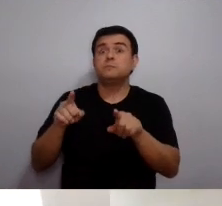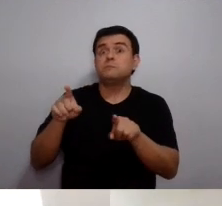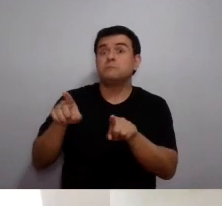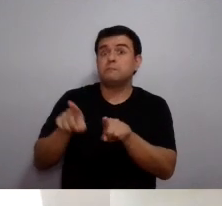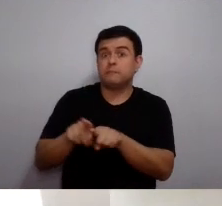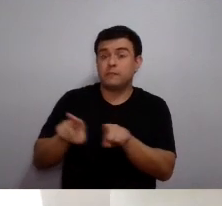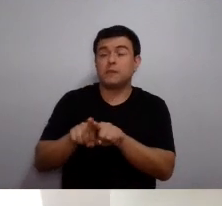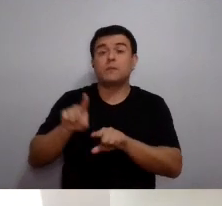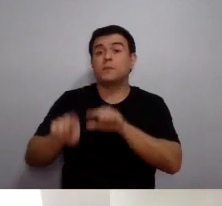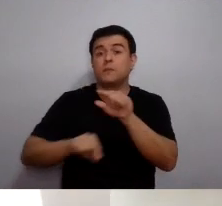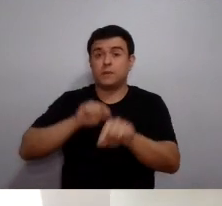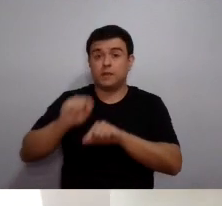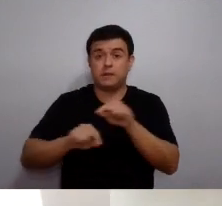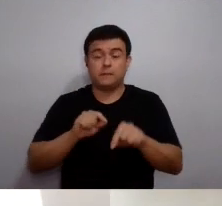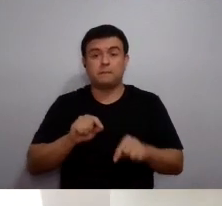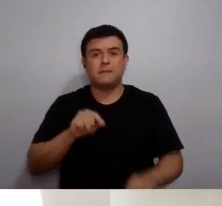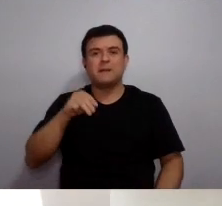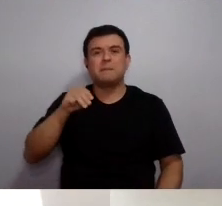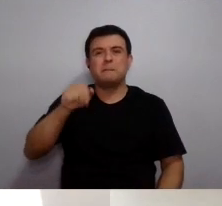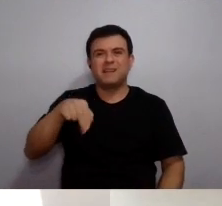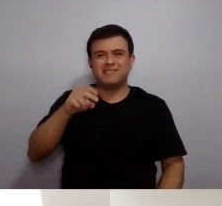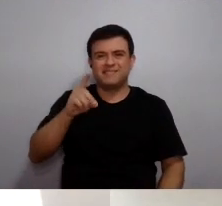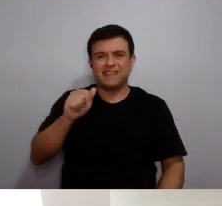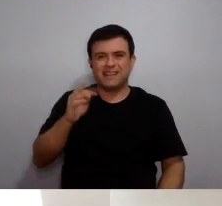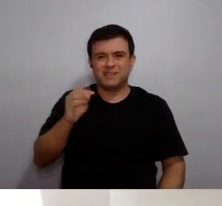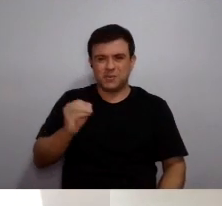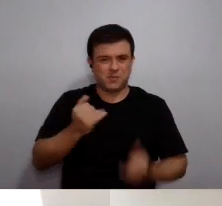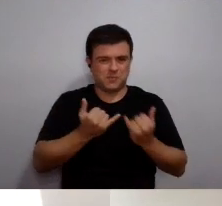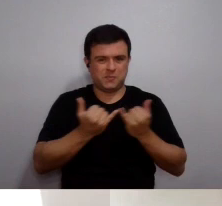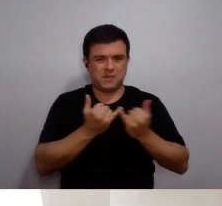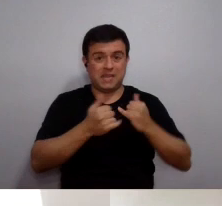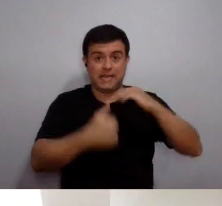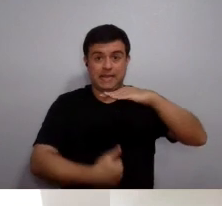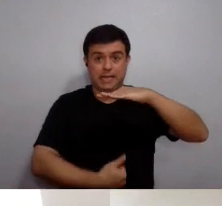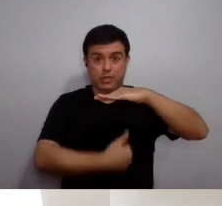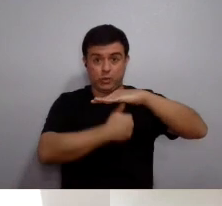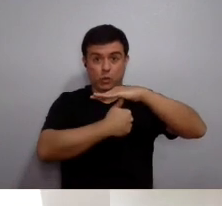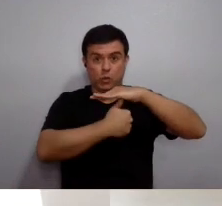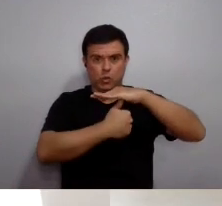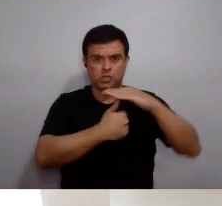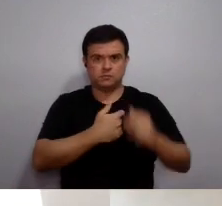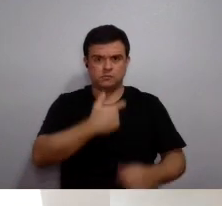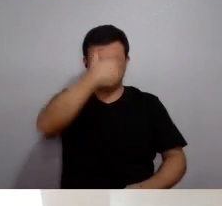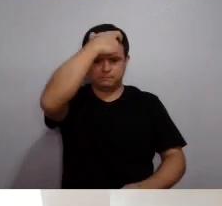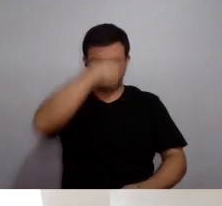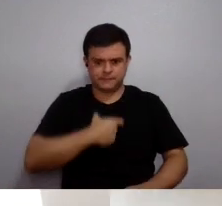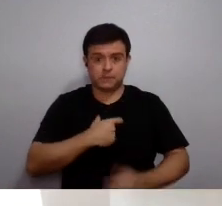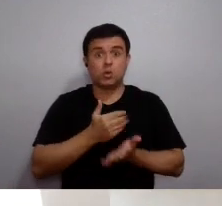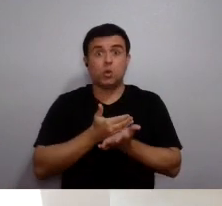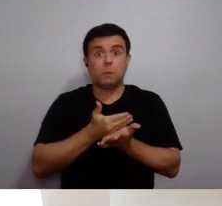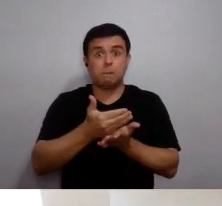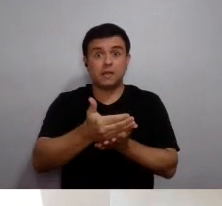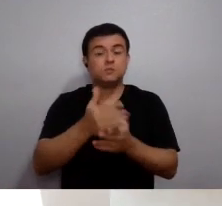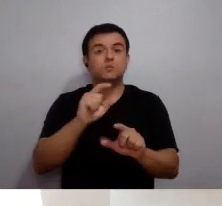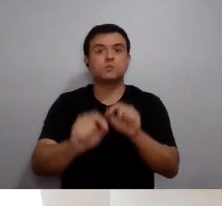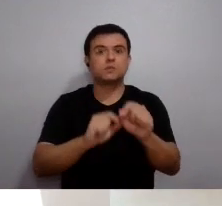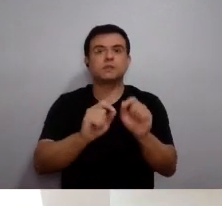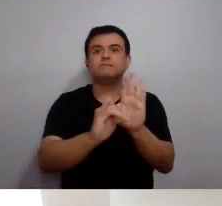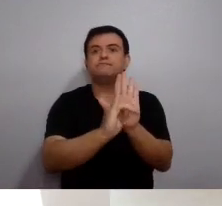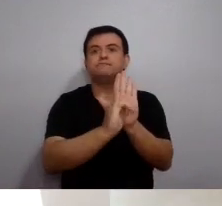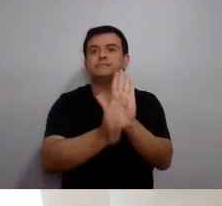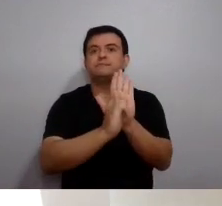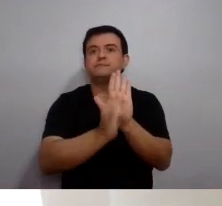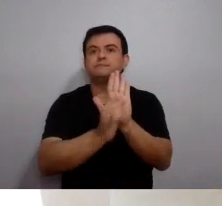dizem respeito ao fato, por exemplo, de que o mandato de um reitor ele inicia no